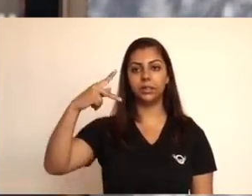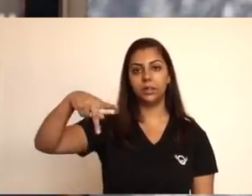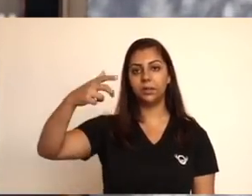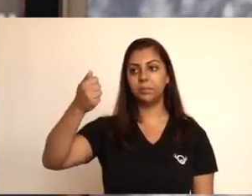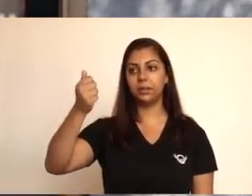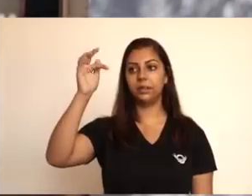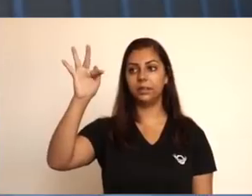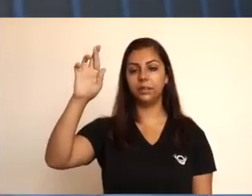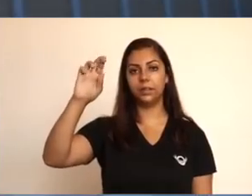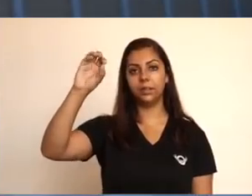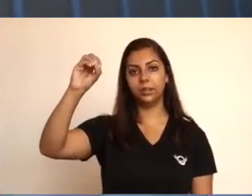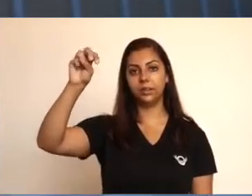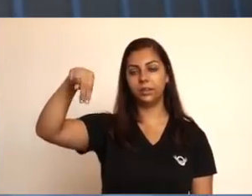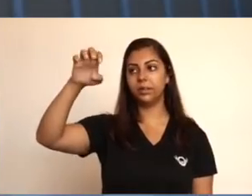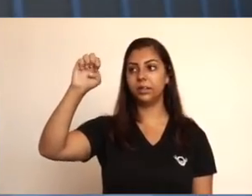no seu 100º aniversário.